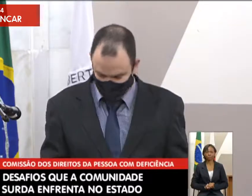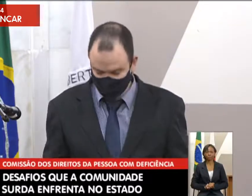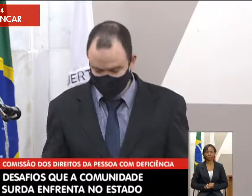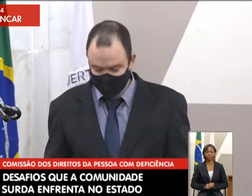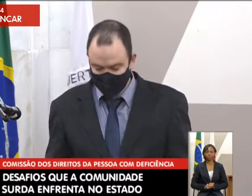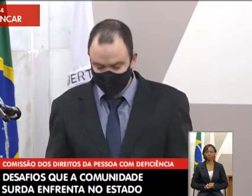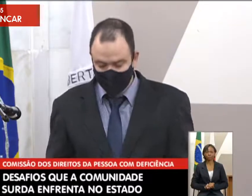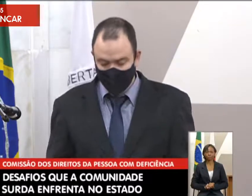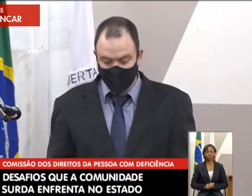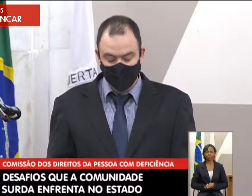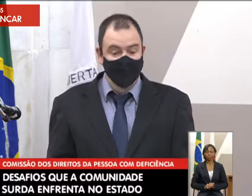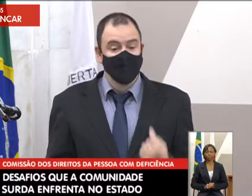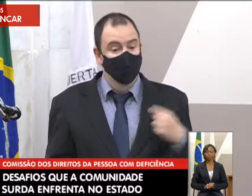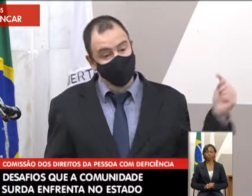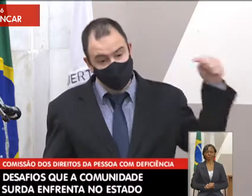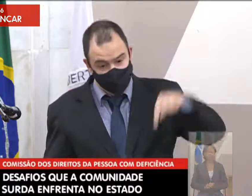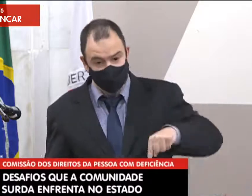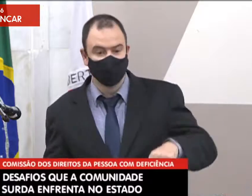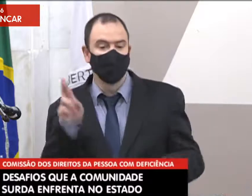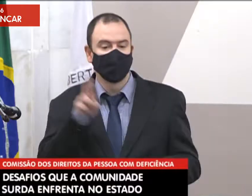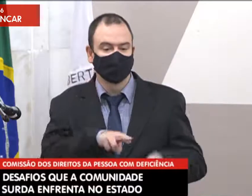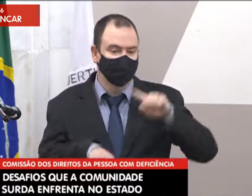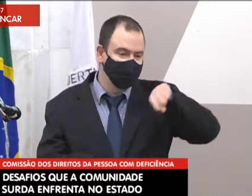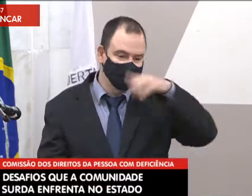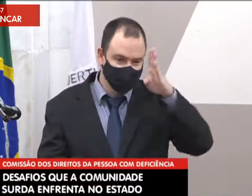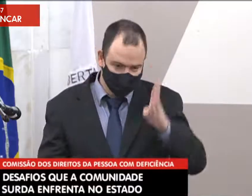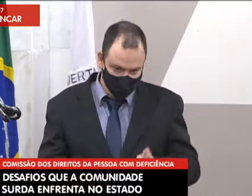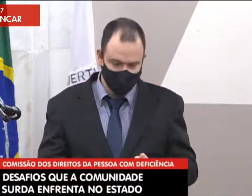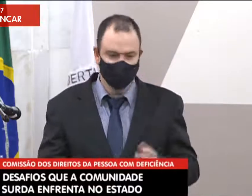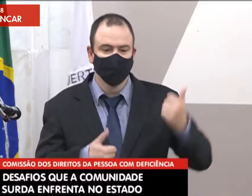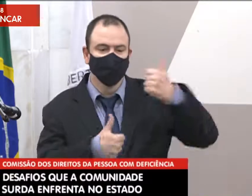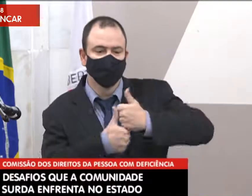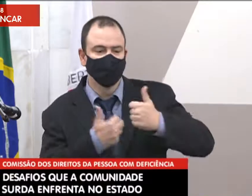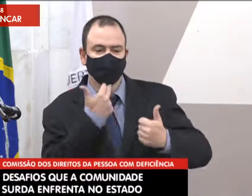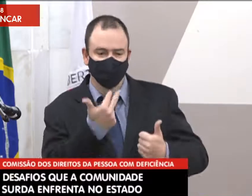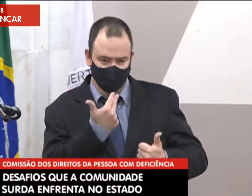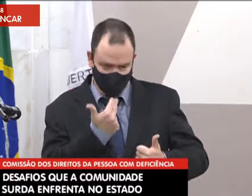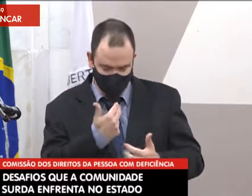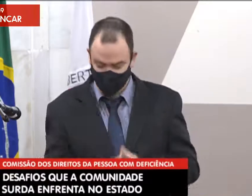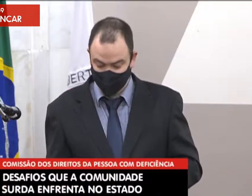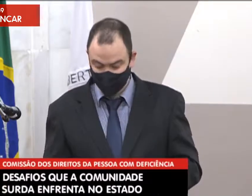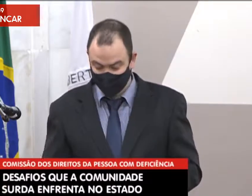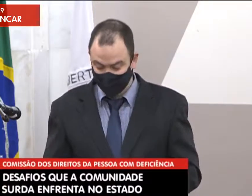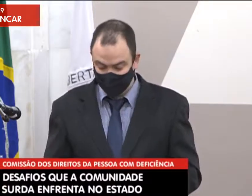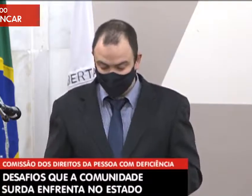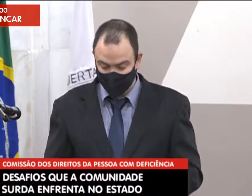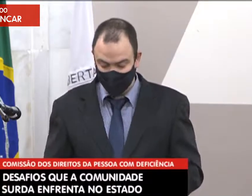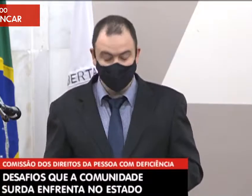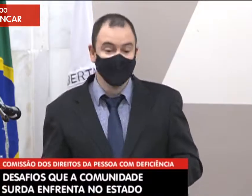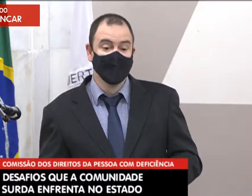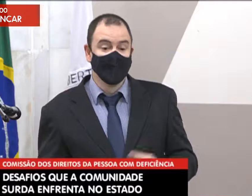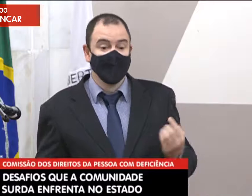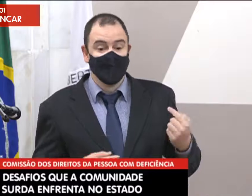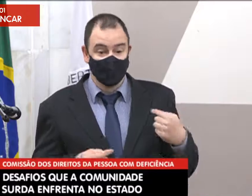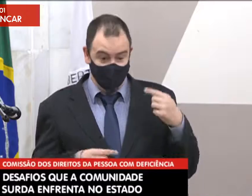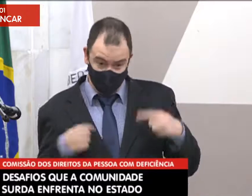esportes da CBDS. Então, vim aqui representando a Diana.